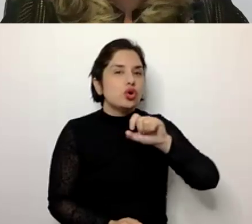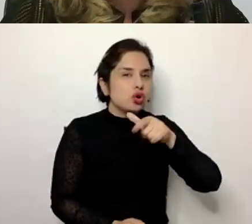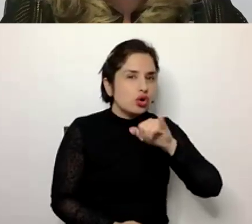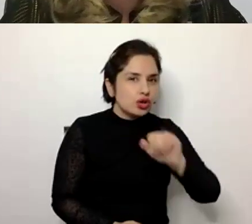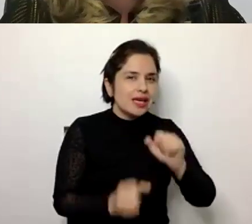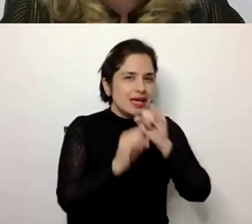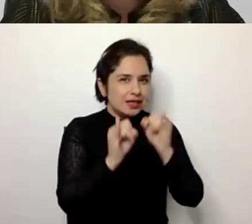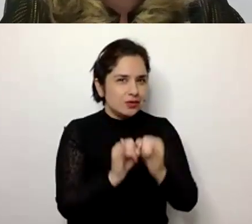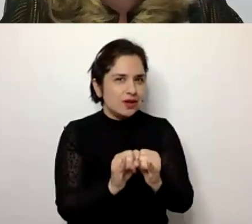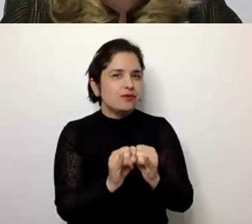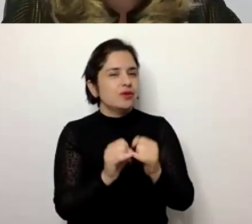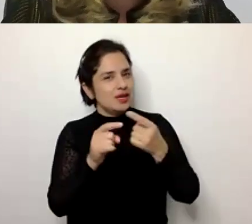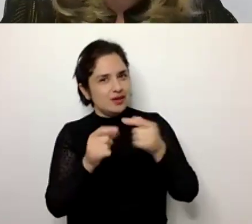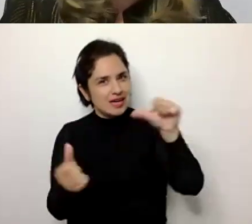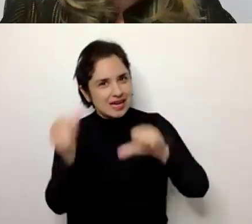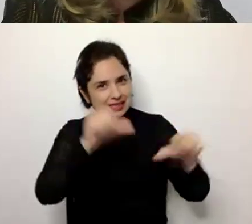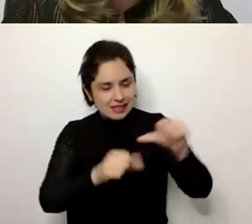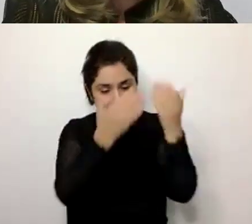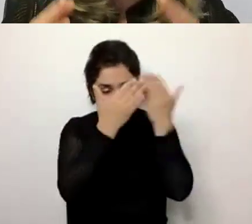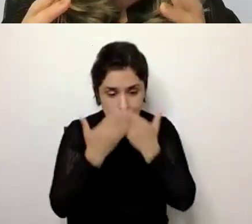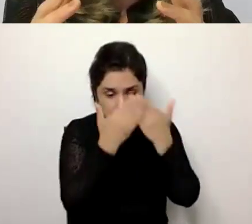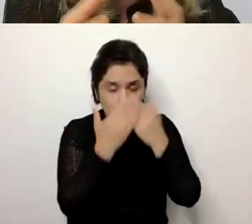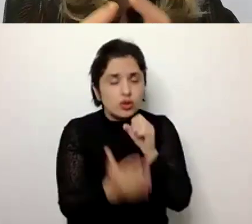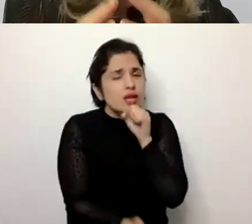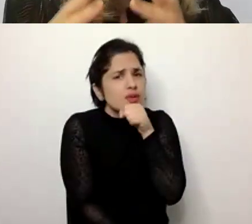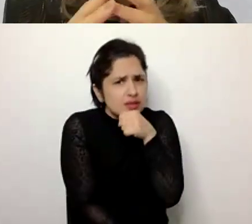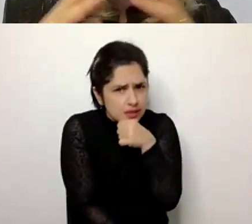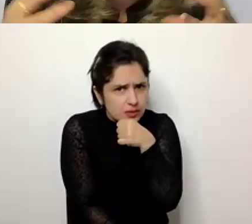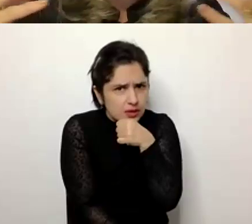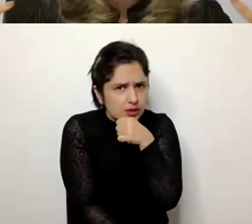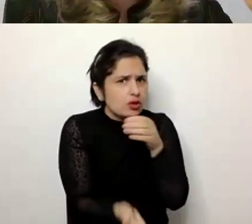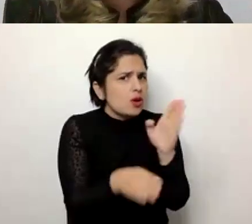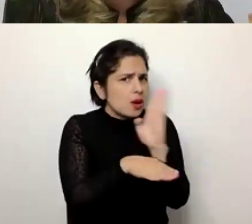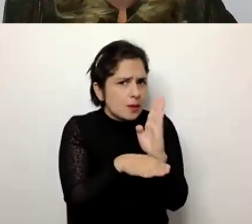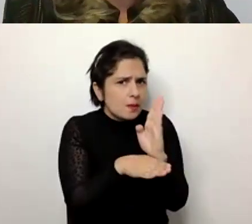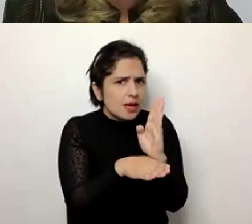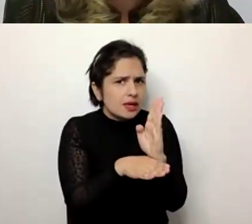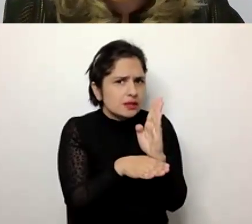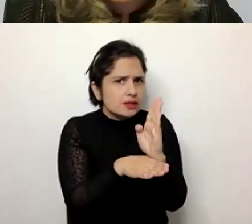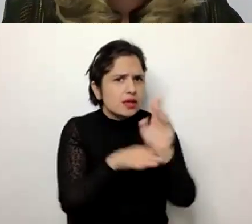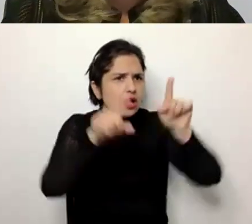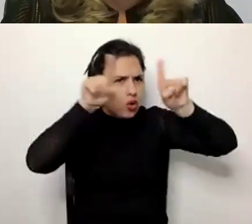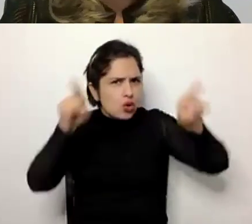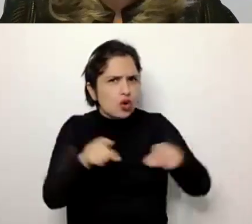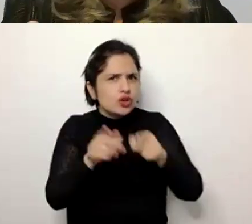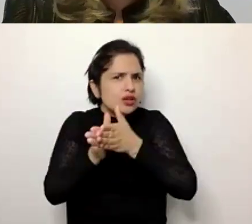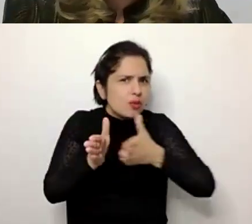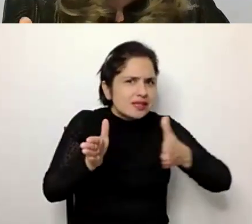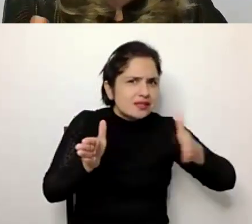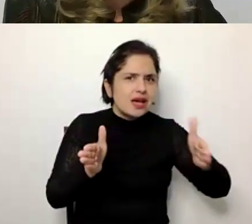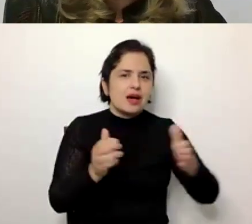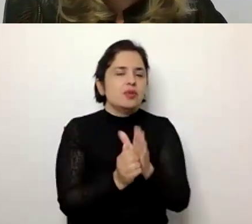é uma ciência que estuda o envelhecimento a partir do seu contexto mais amplo, o